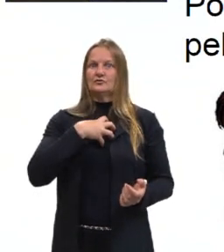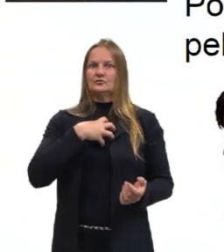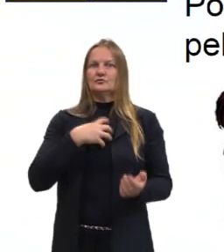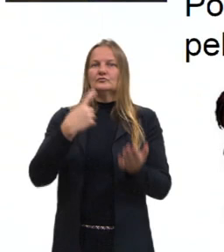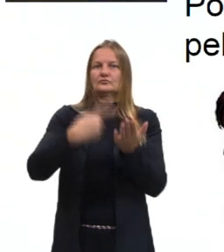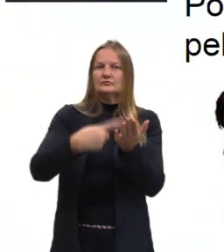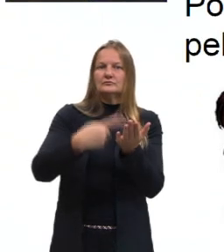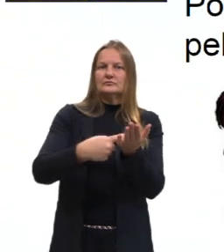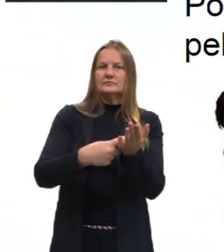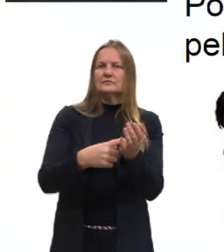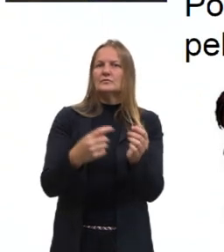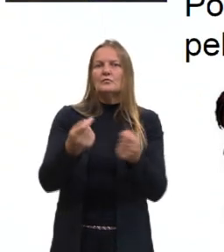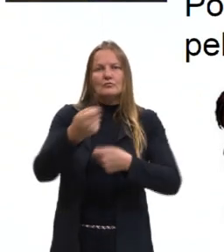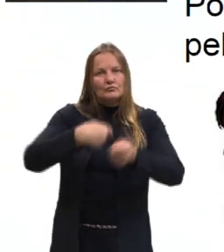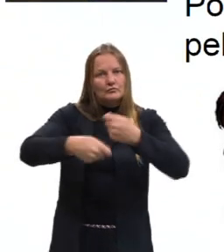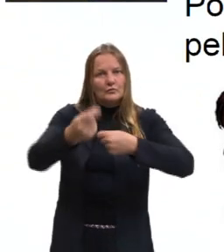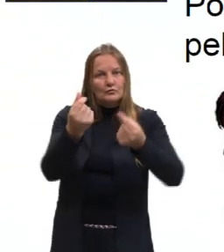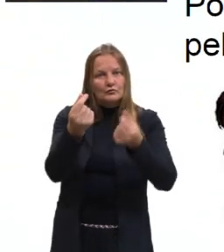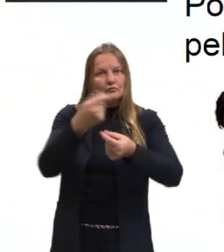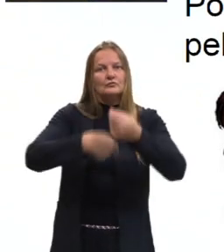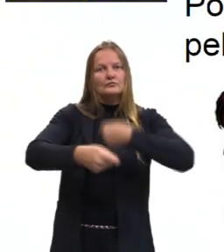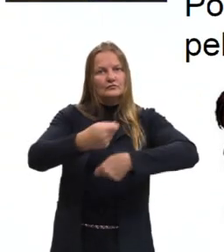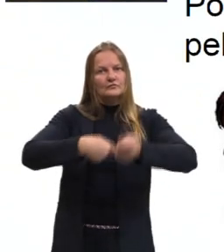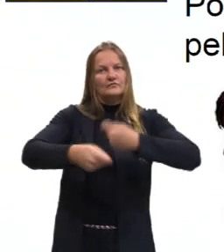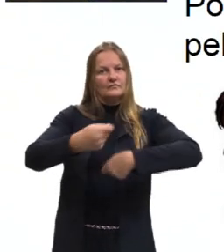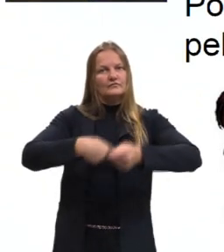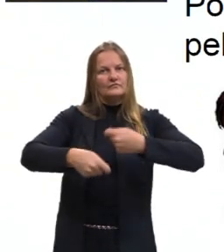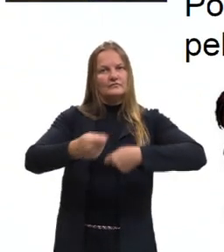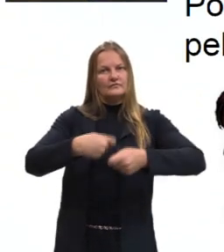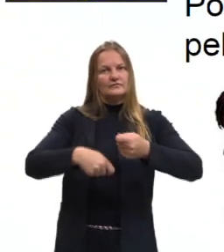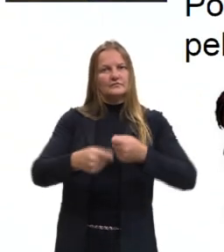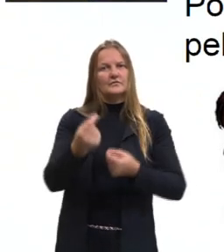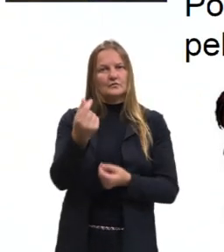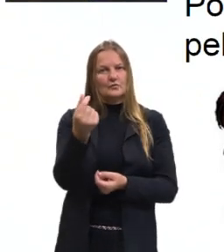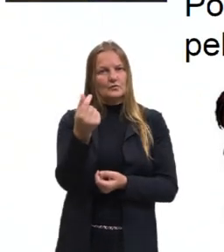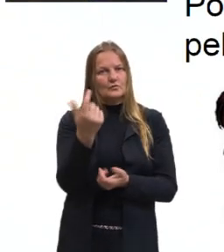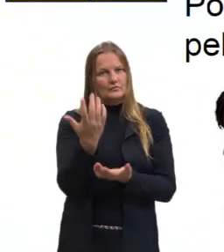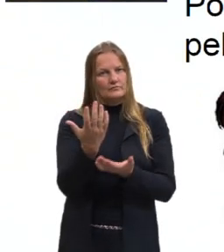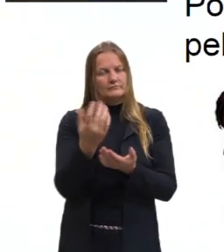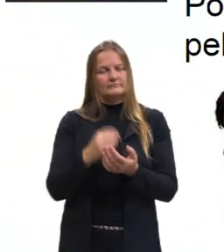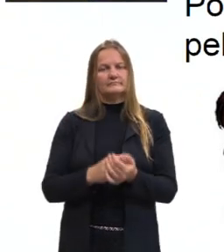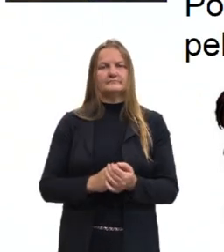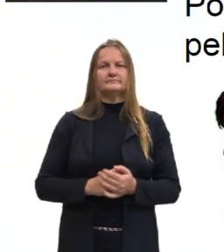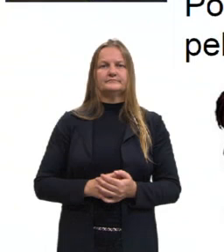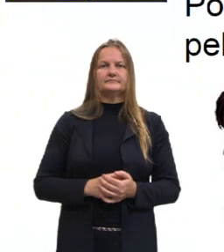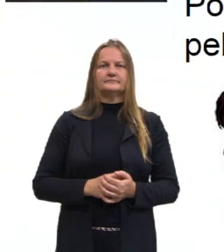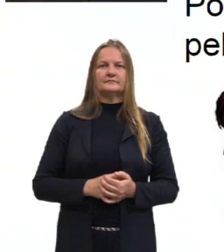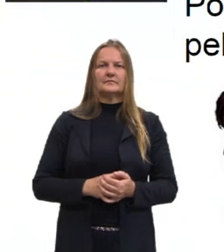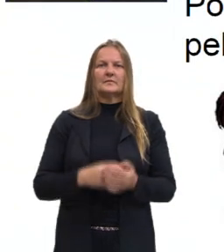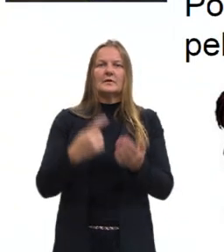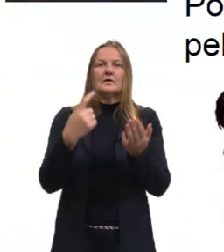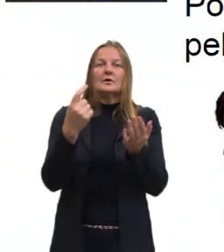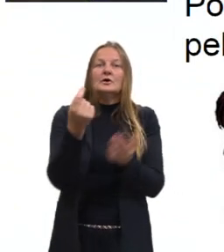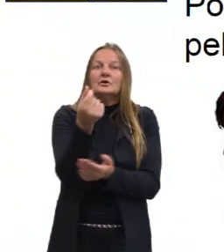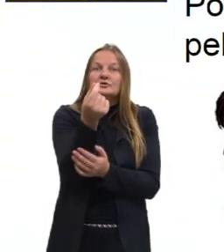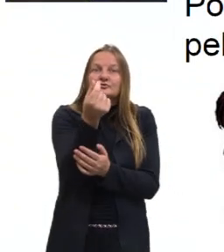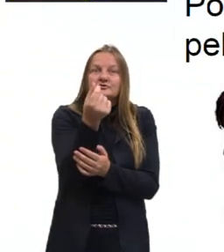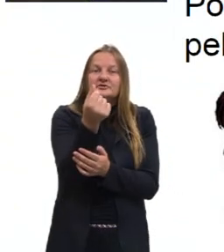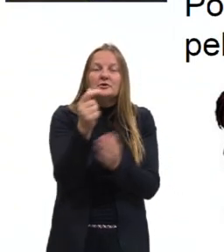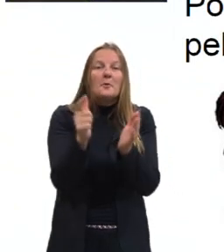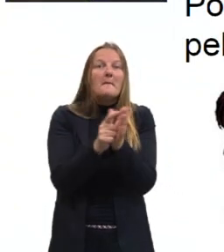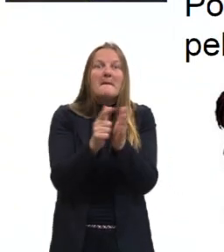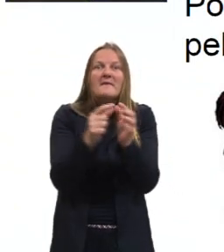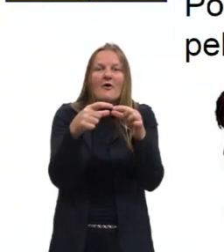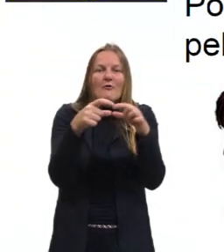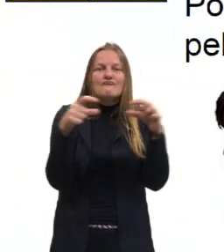de um modo totalmente associado à questão do dinheiro mesmo, né. O dinheiro, o papel, hoje em dia, já não é tão presente,